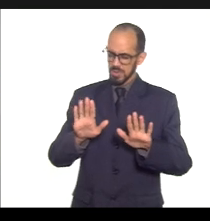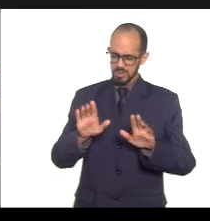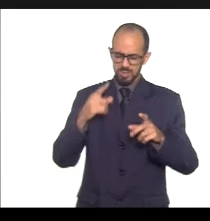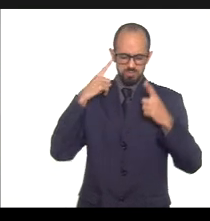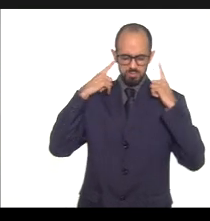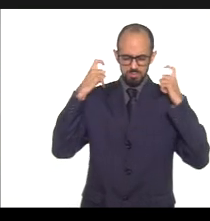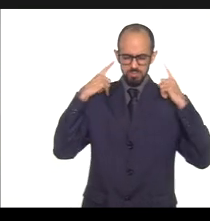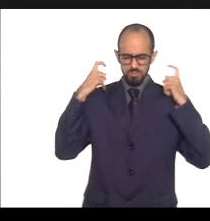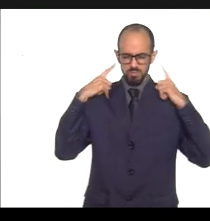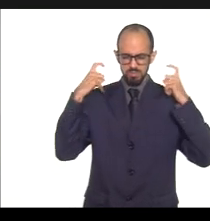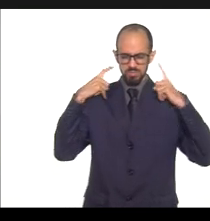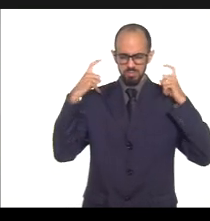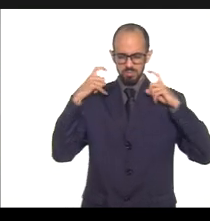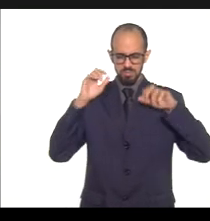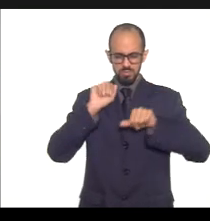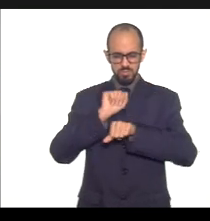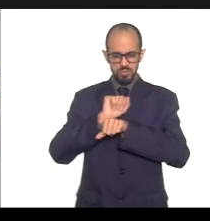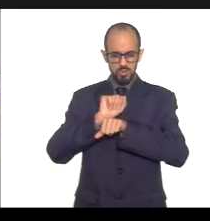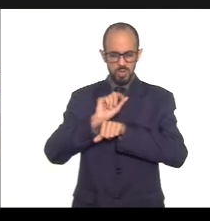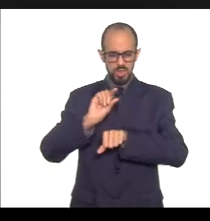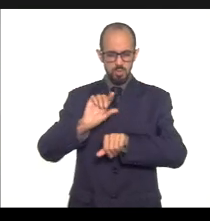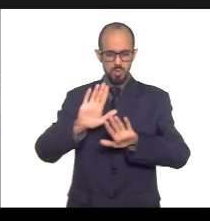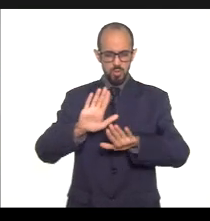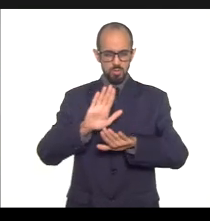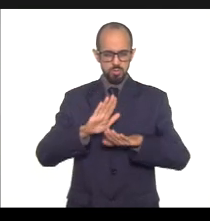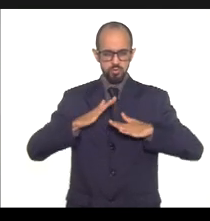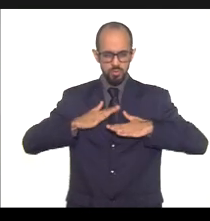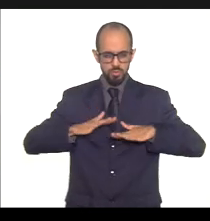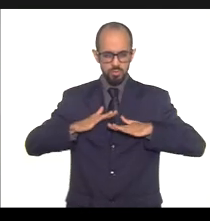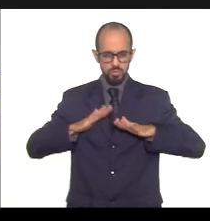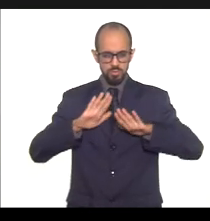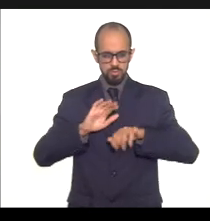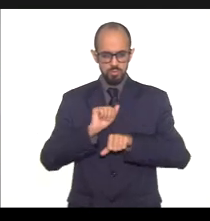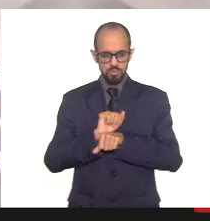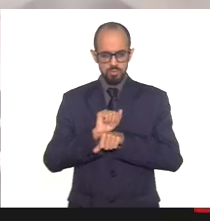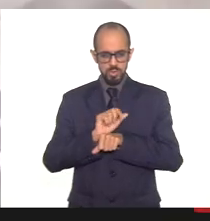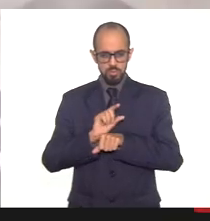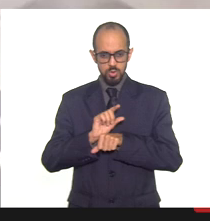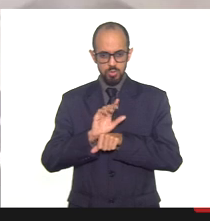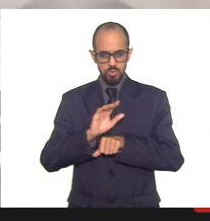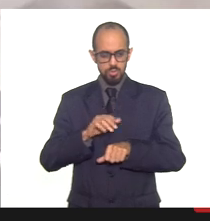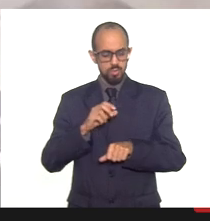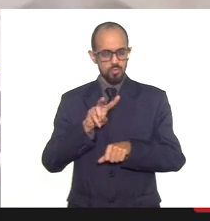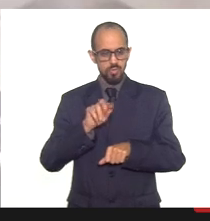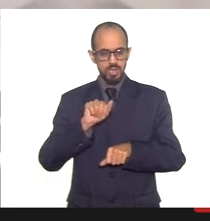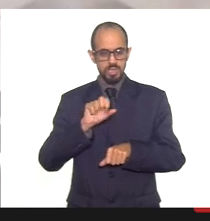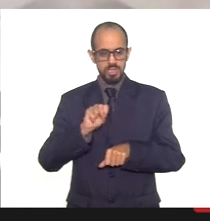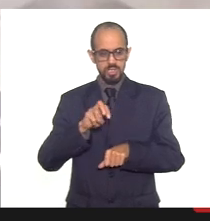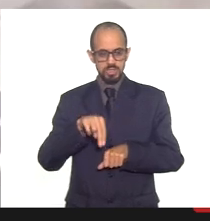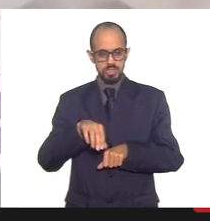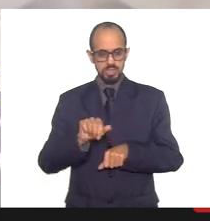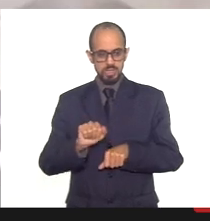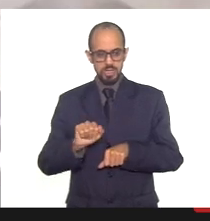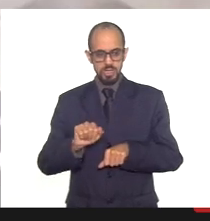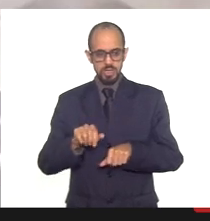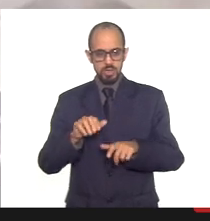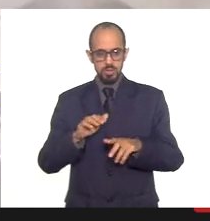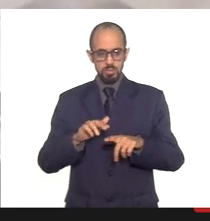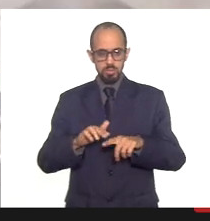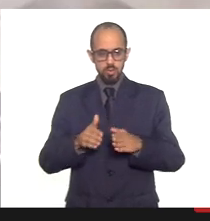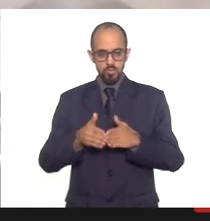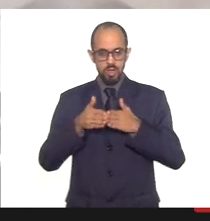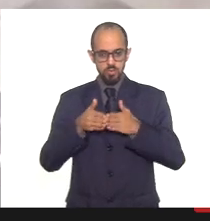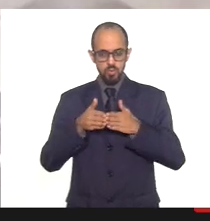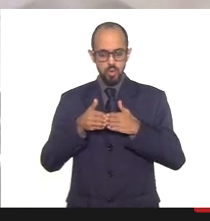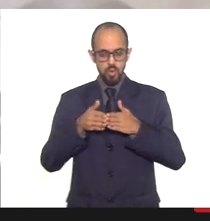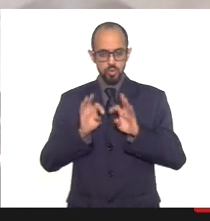pedir à senhora Vanessa para desligar o seu microfone. Todo mundo que